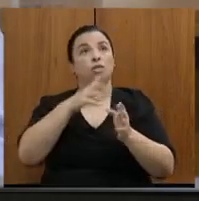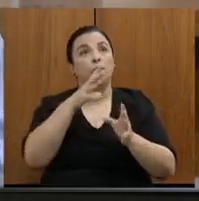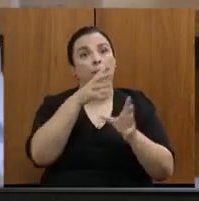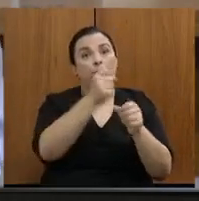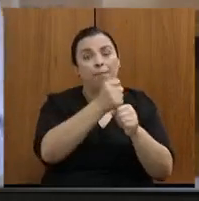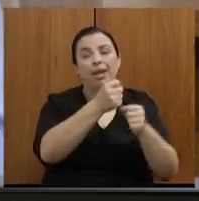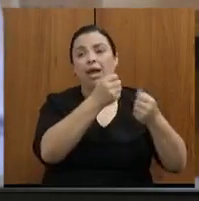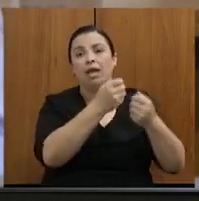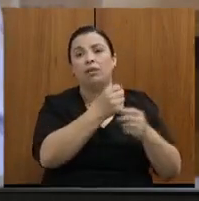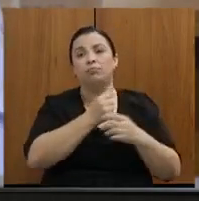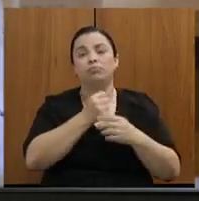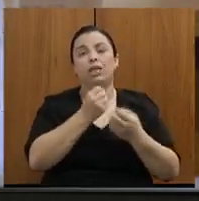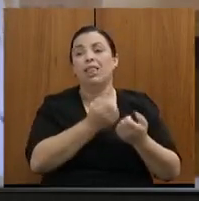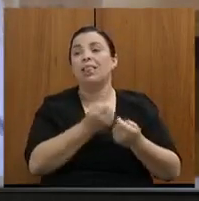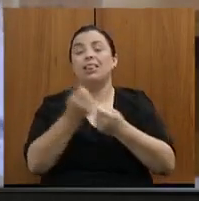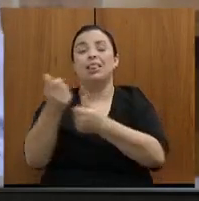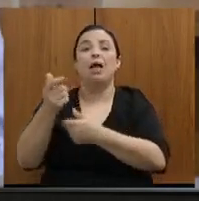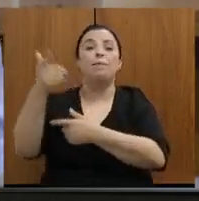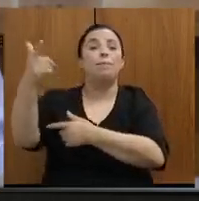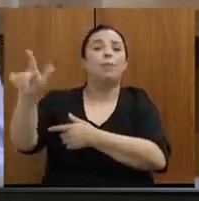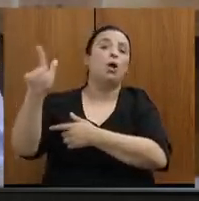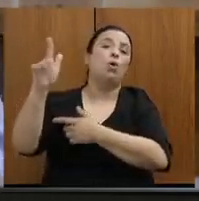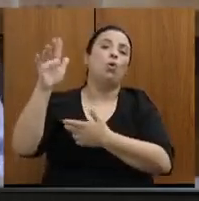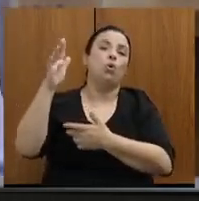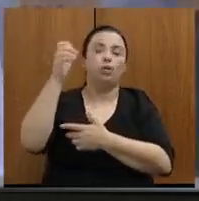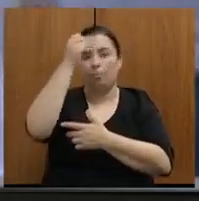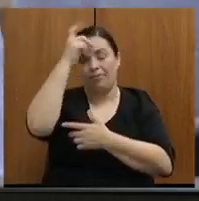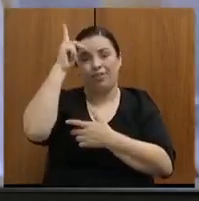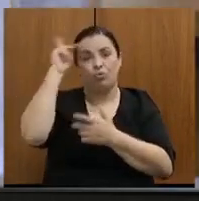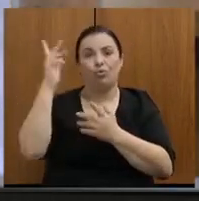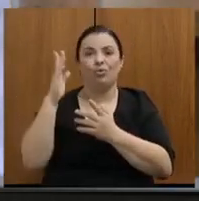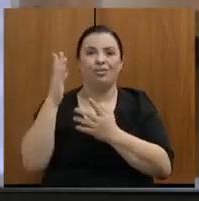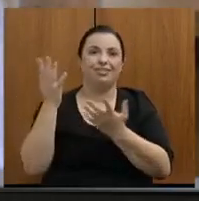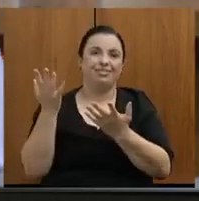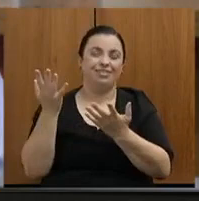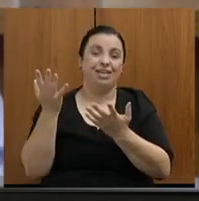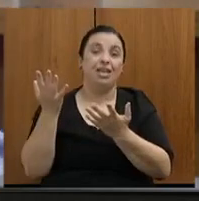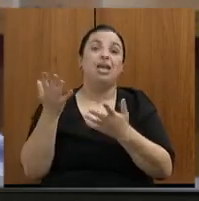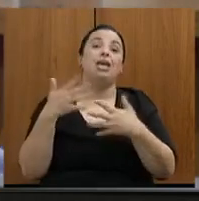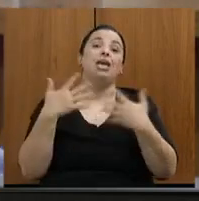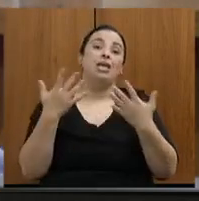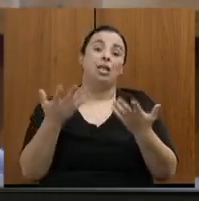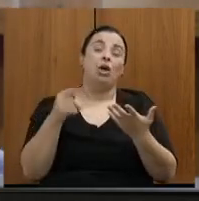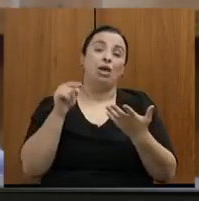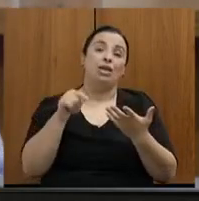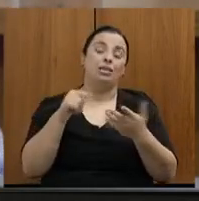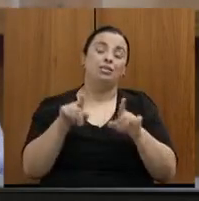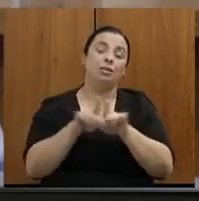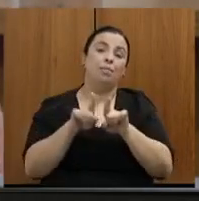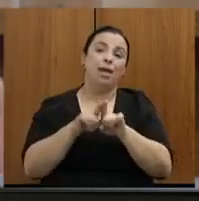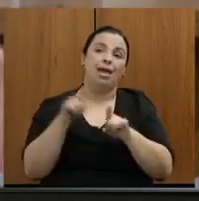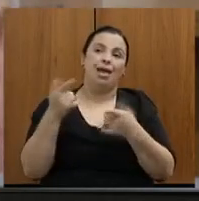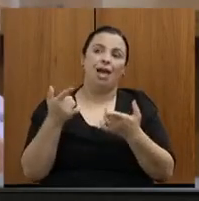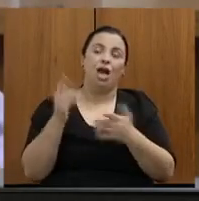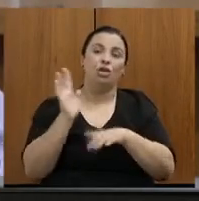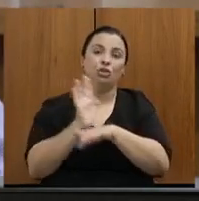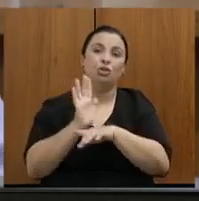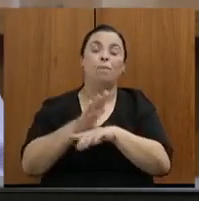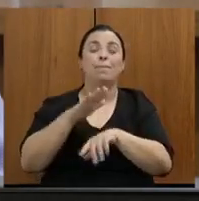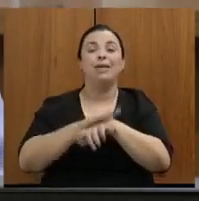prefeituras, e aí você reiniciaria a fila. Então, isso é uma coisa também de acelerar o processo.